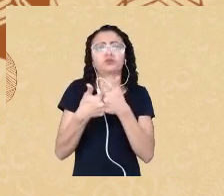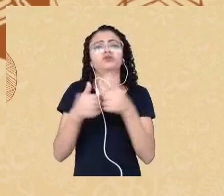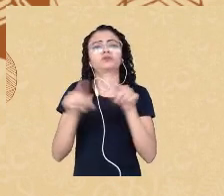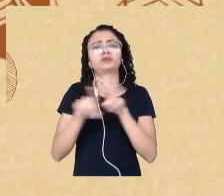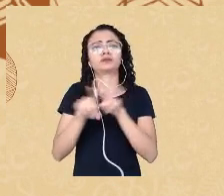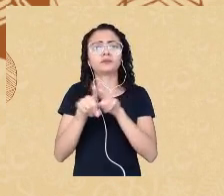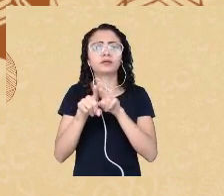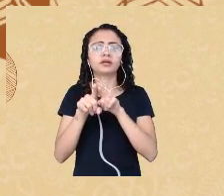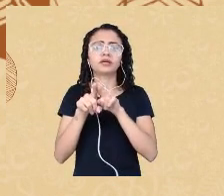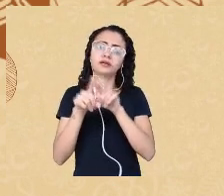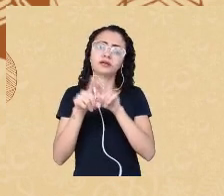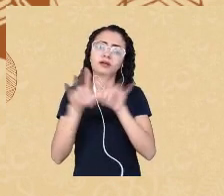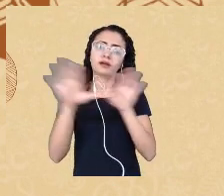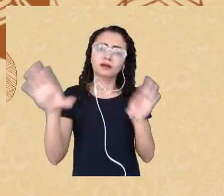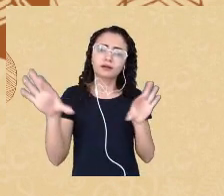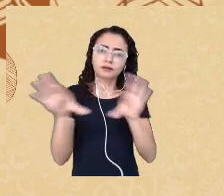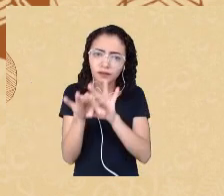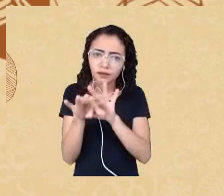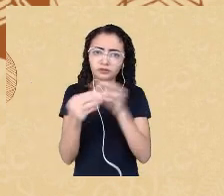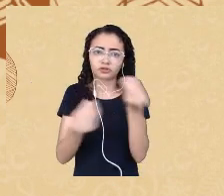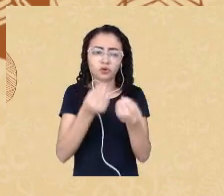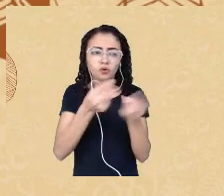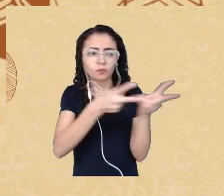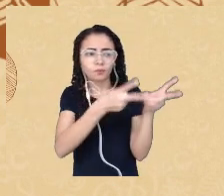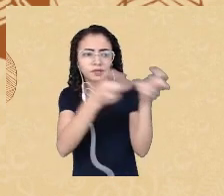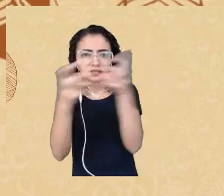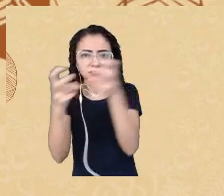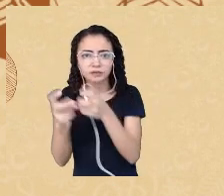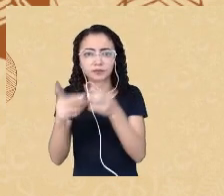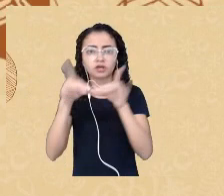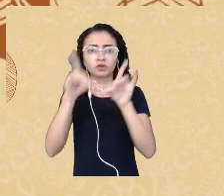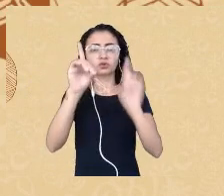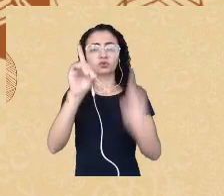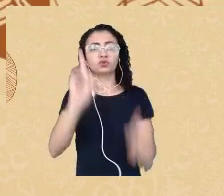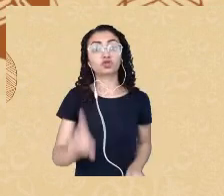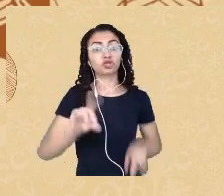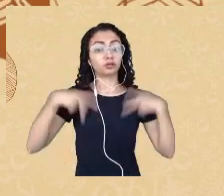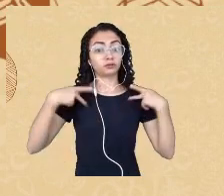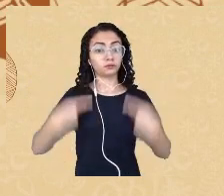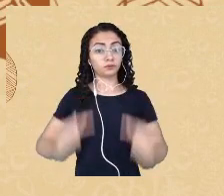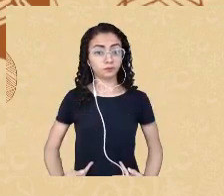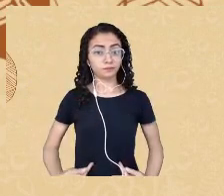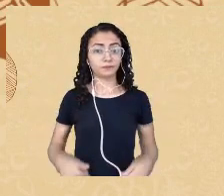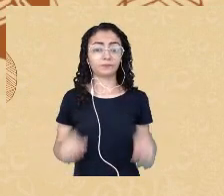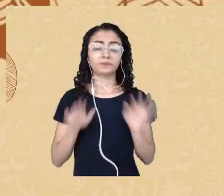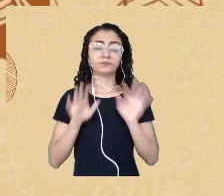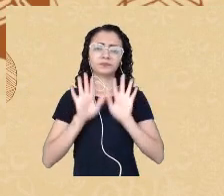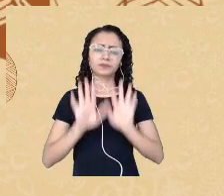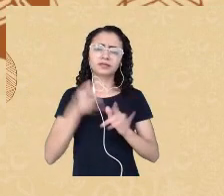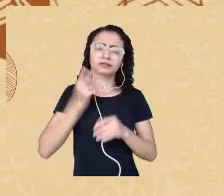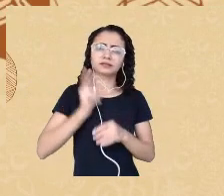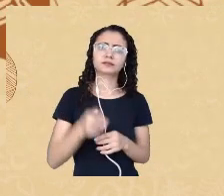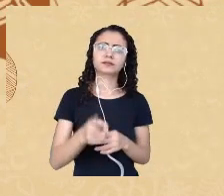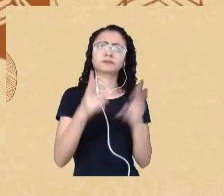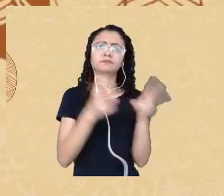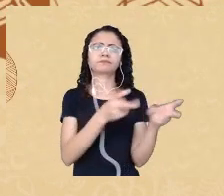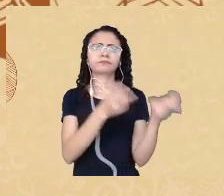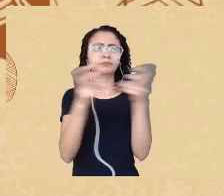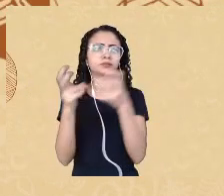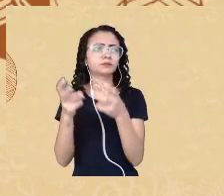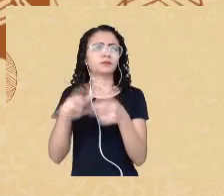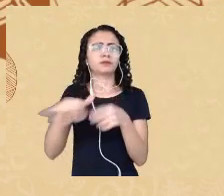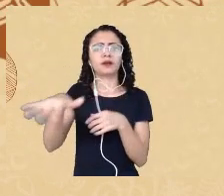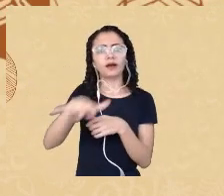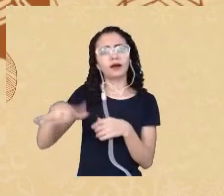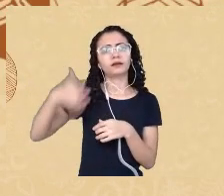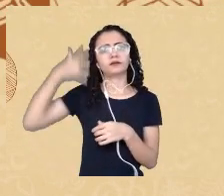e validação a partir dos direitos humanos. Mas sempre nos inquietou, seja no contexto da formação, seja no contexto da